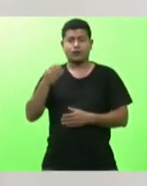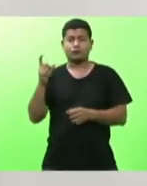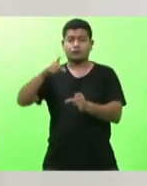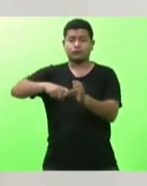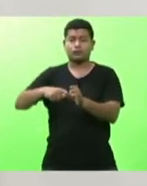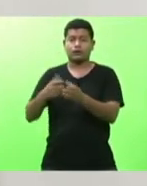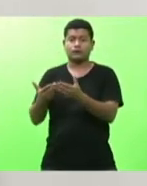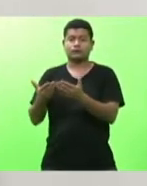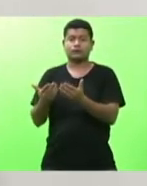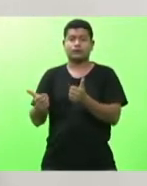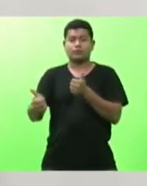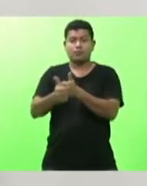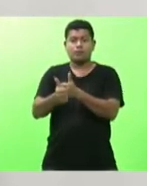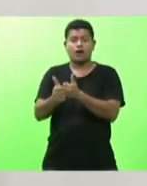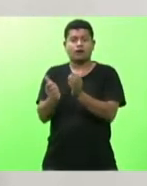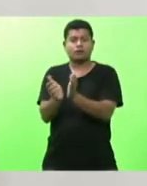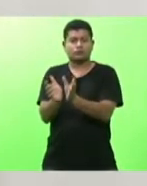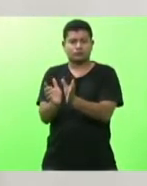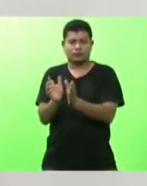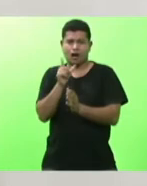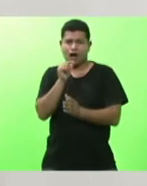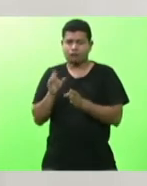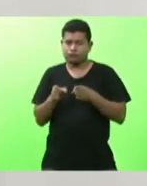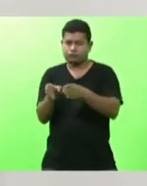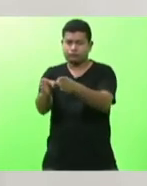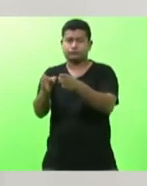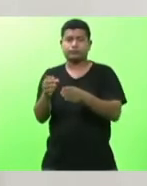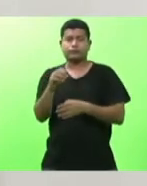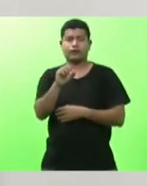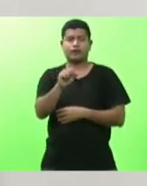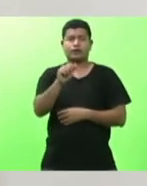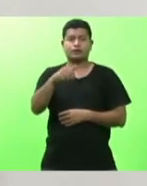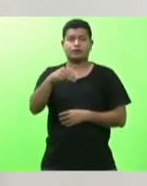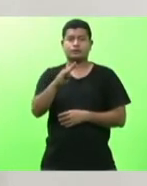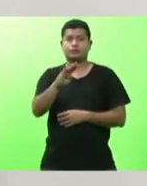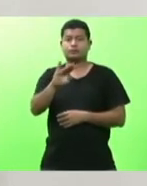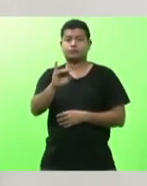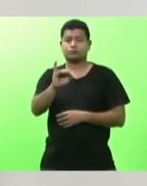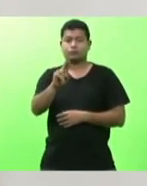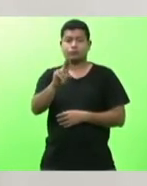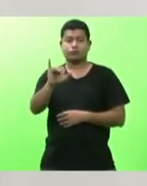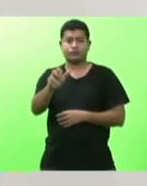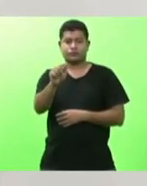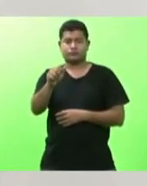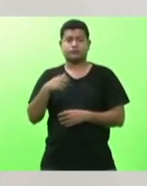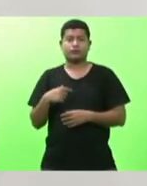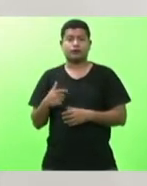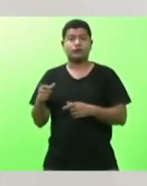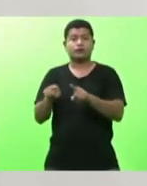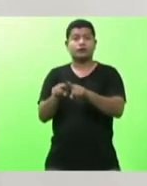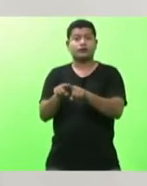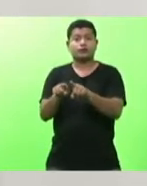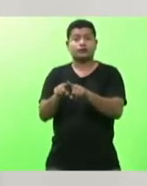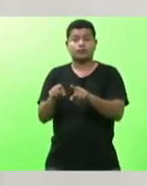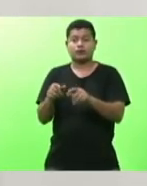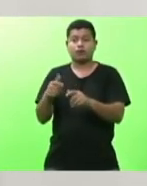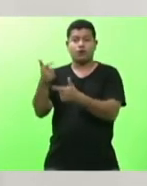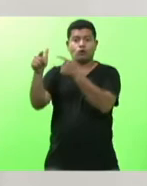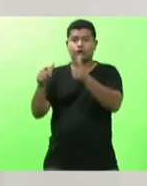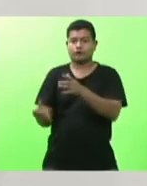do rio azambuja outras cidades foram fundadas Uruçanga Siderópolis